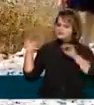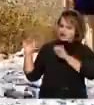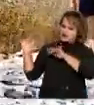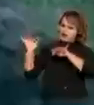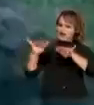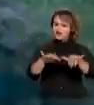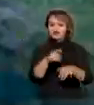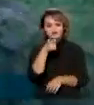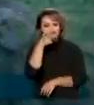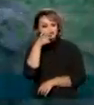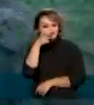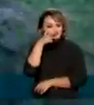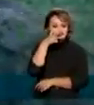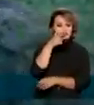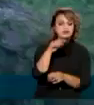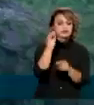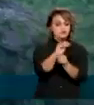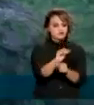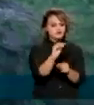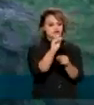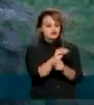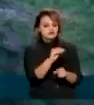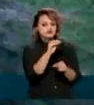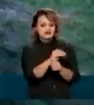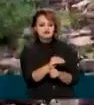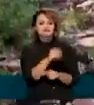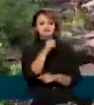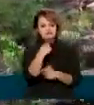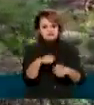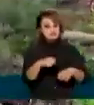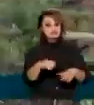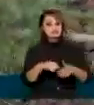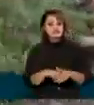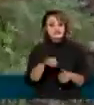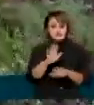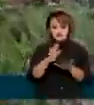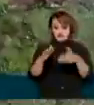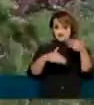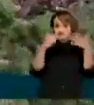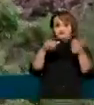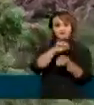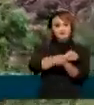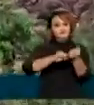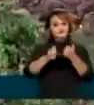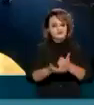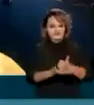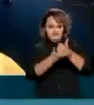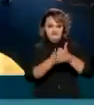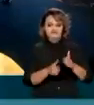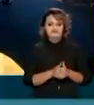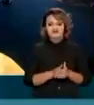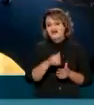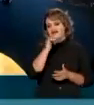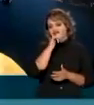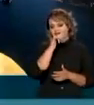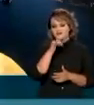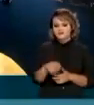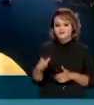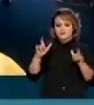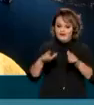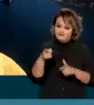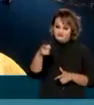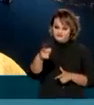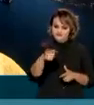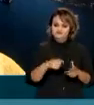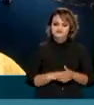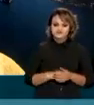amplo de proteção e preservação, de educação e de desenvolvimento sustentável. É o caso do Geoparque do